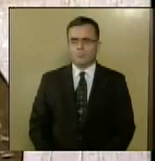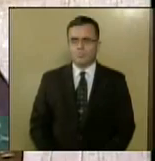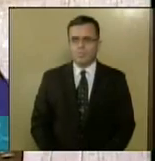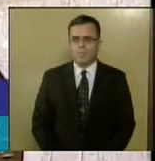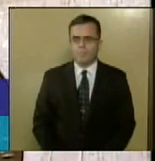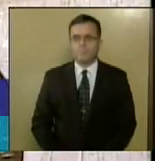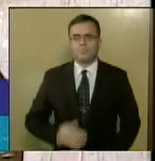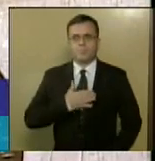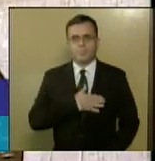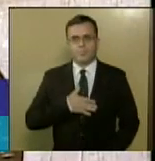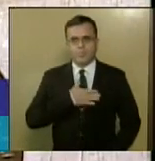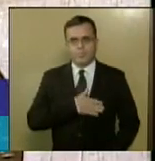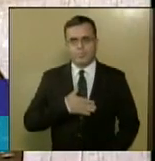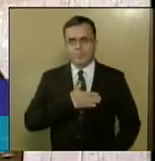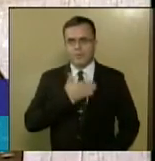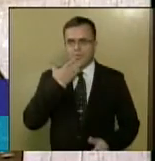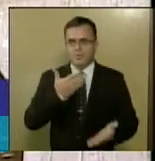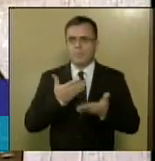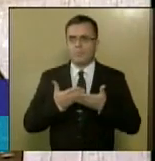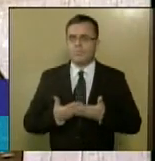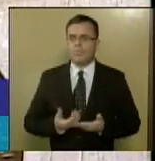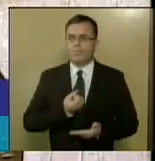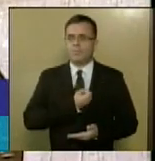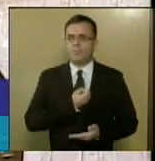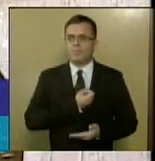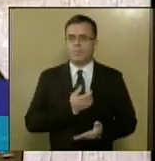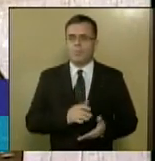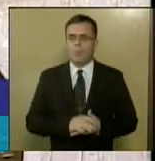Em apreciação, os recadimentos e concorda o número 1.